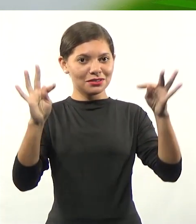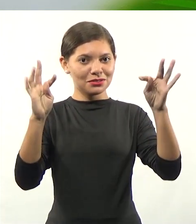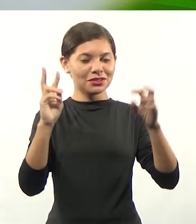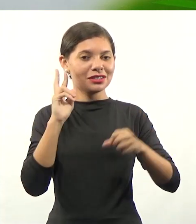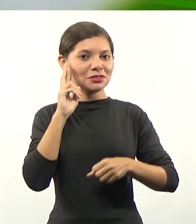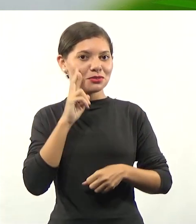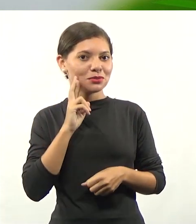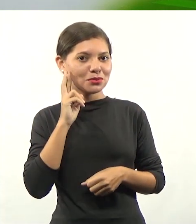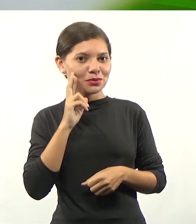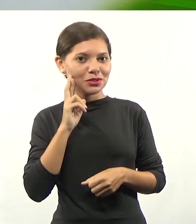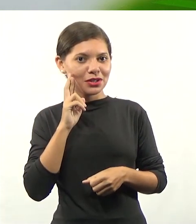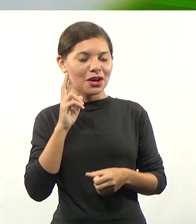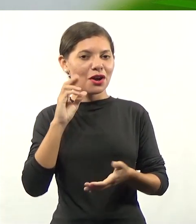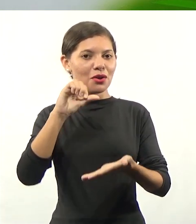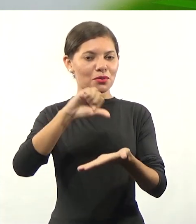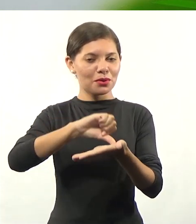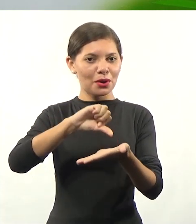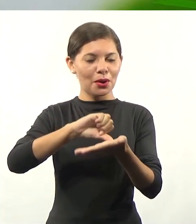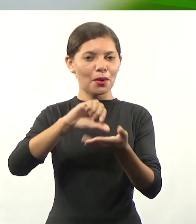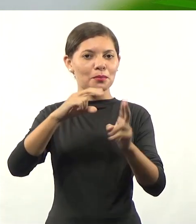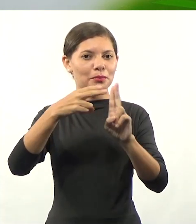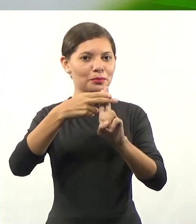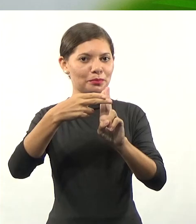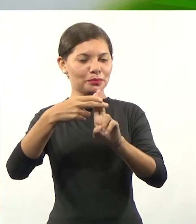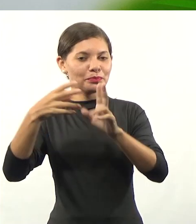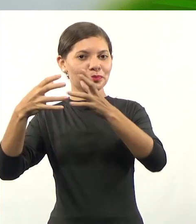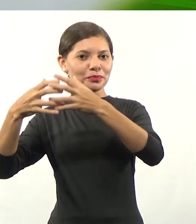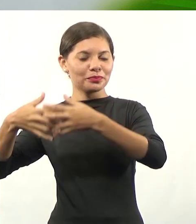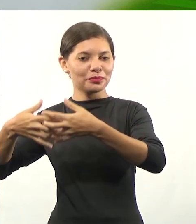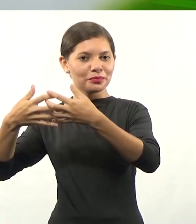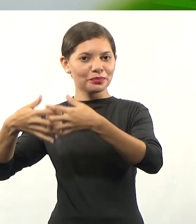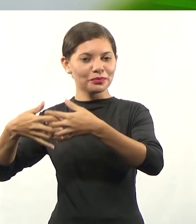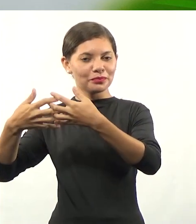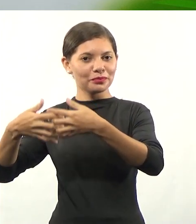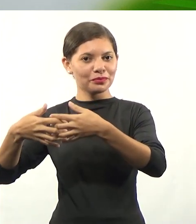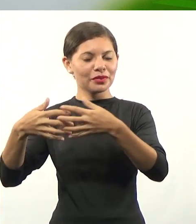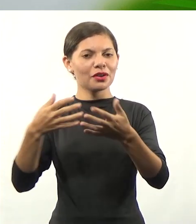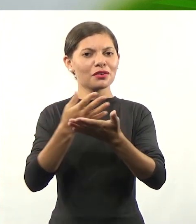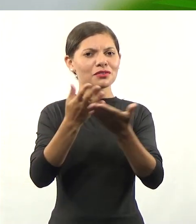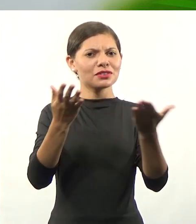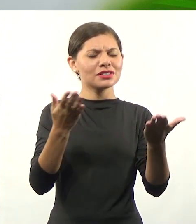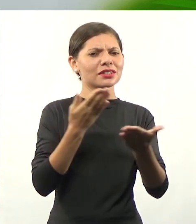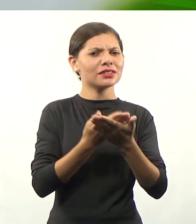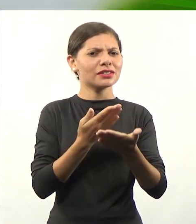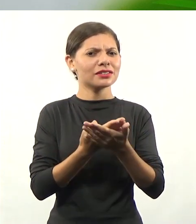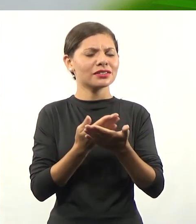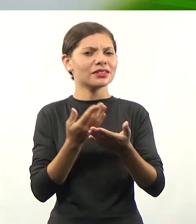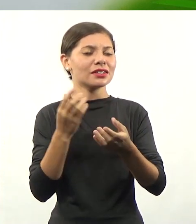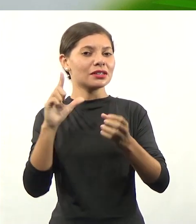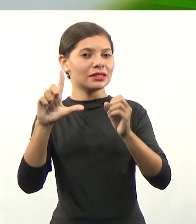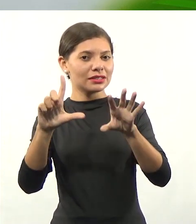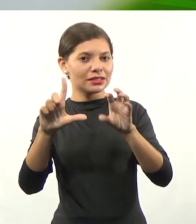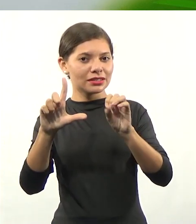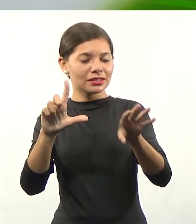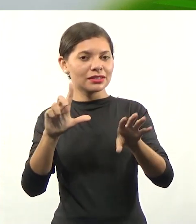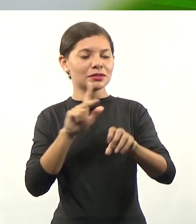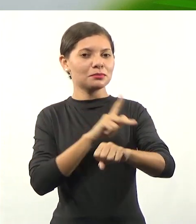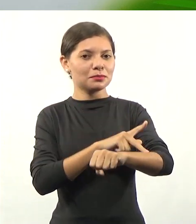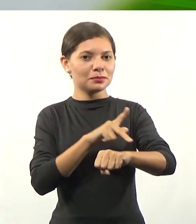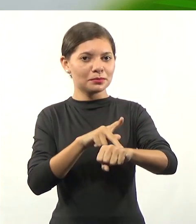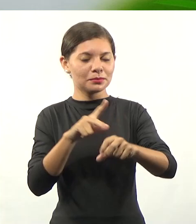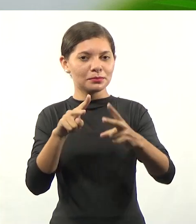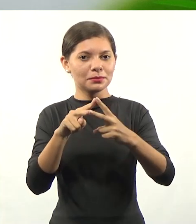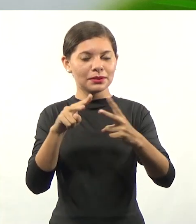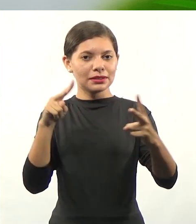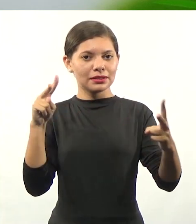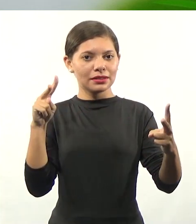Rondônia, o IFRO Campus Porto Velho Zona Norte. Você está na licenciatura em Pedagogia EAD e